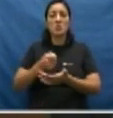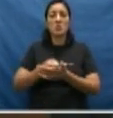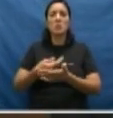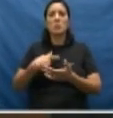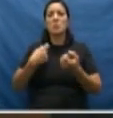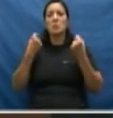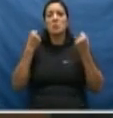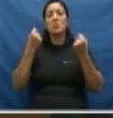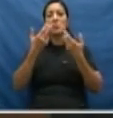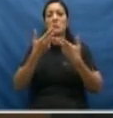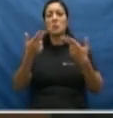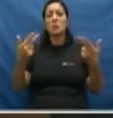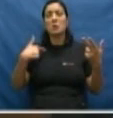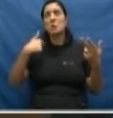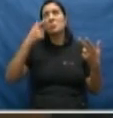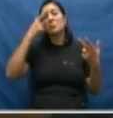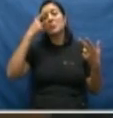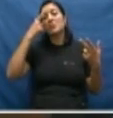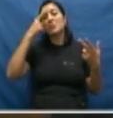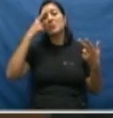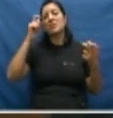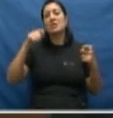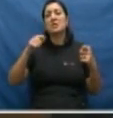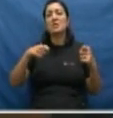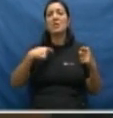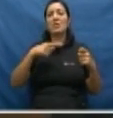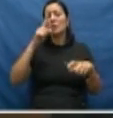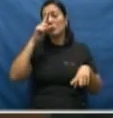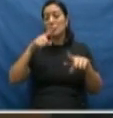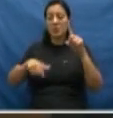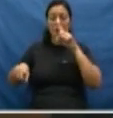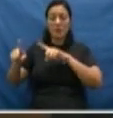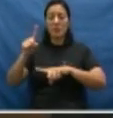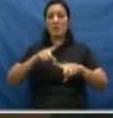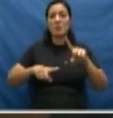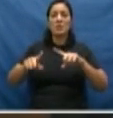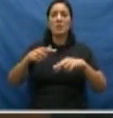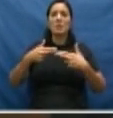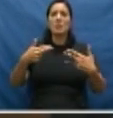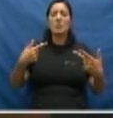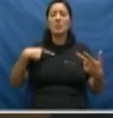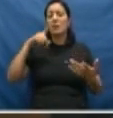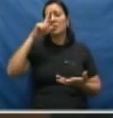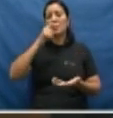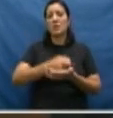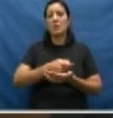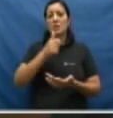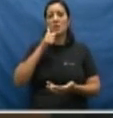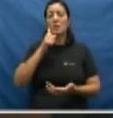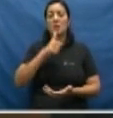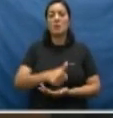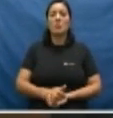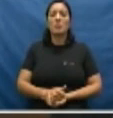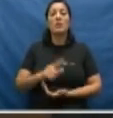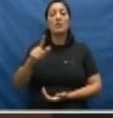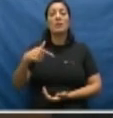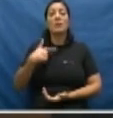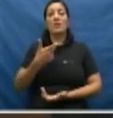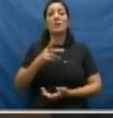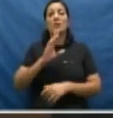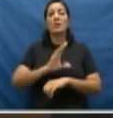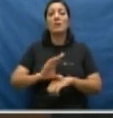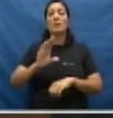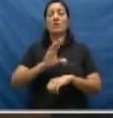poder, do mando, daquele que pensa que tem poder de mando, inclusive de decisão sobre a vida das mulheres. Esta é uma questão